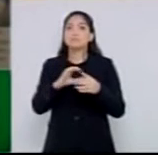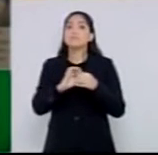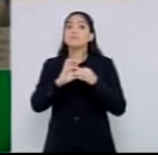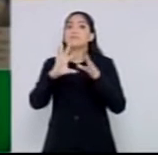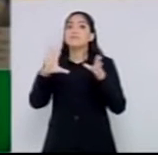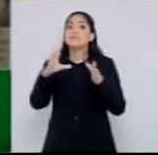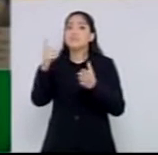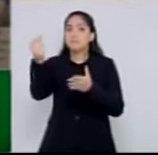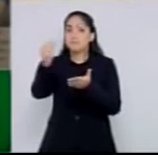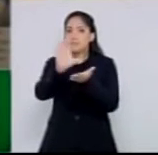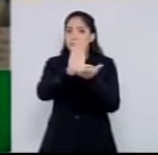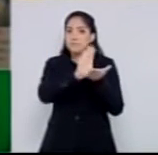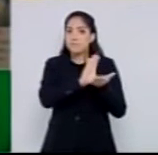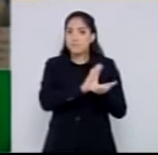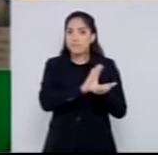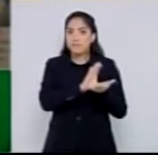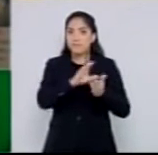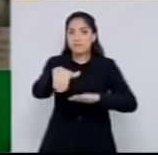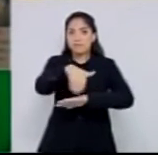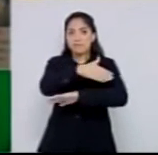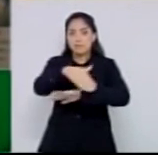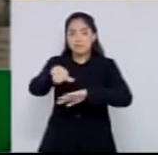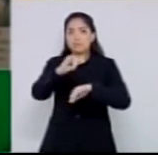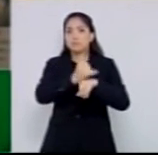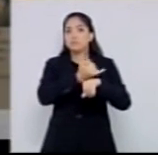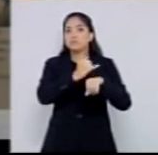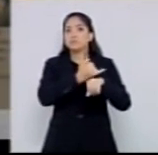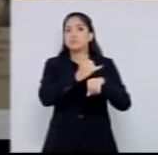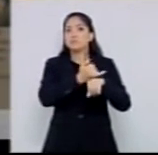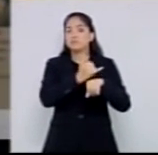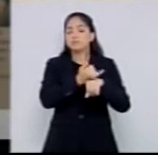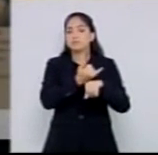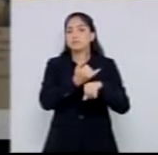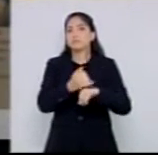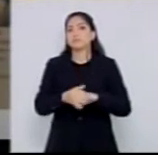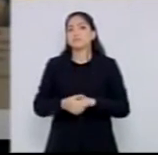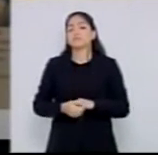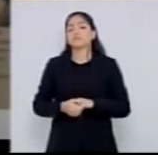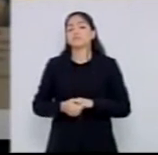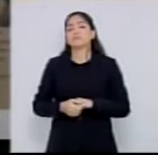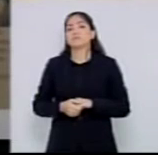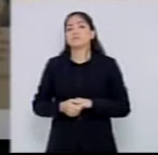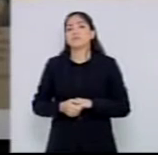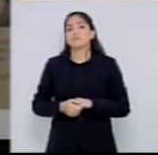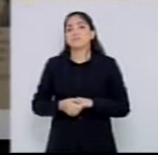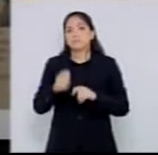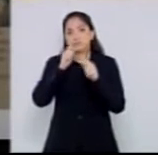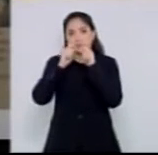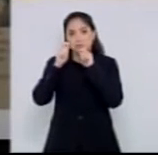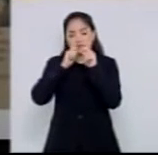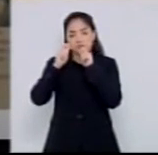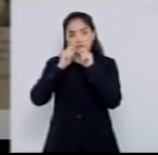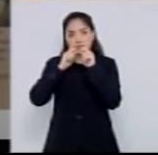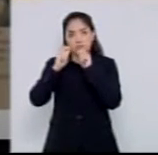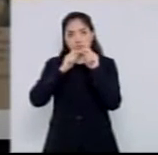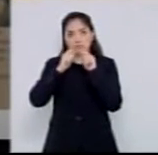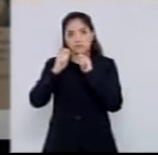foto que está ali, está lá em cima lá, o crédito, Jackson, da assessoria de comunicação da prefeitura,